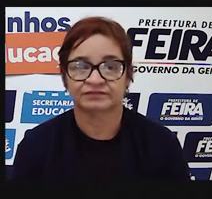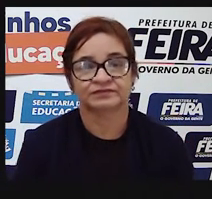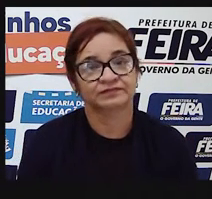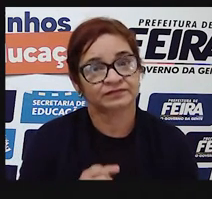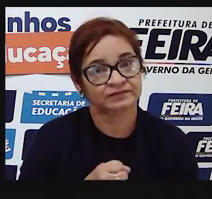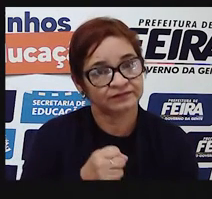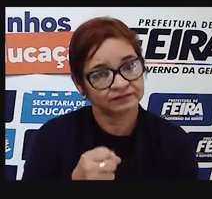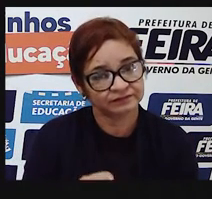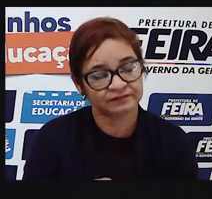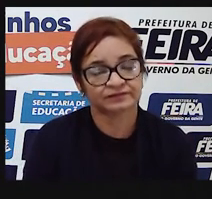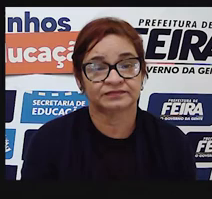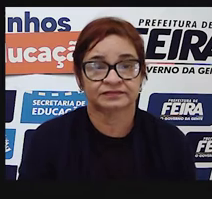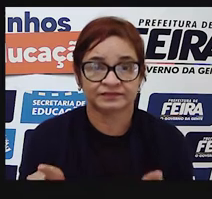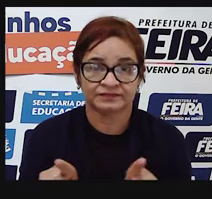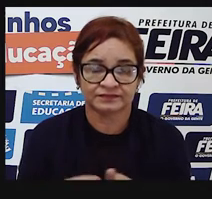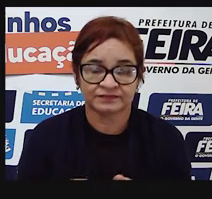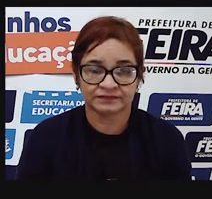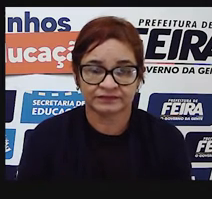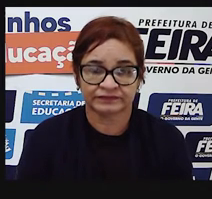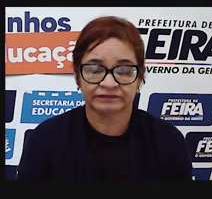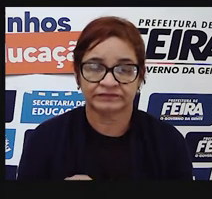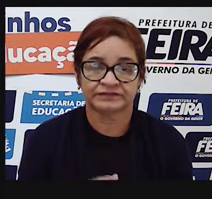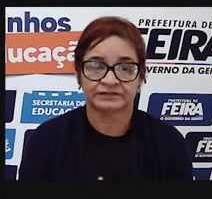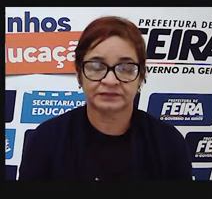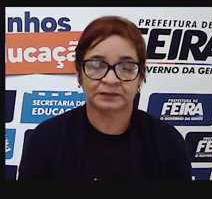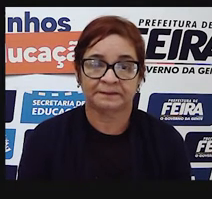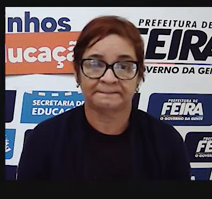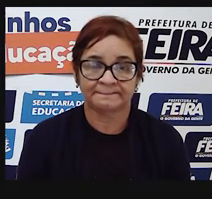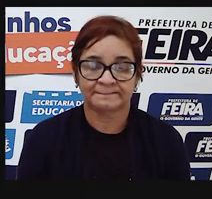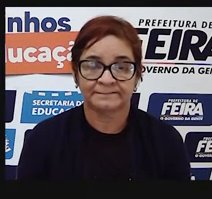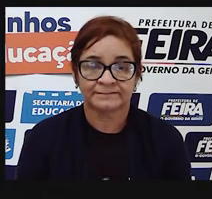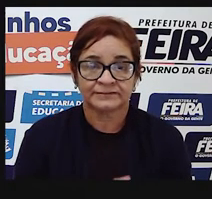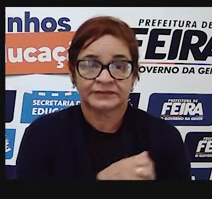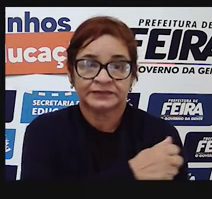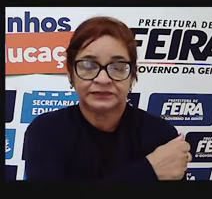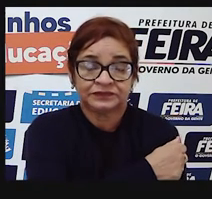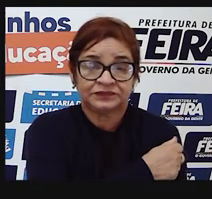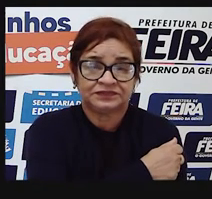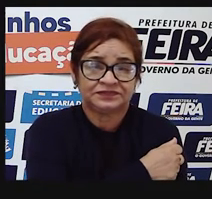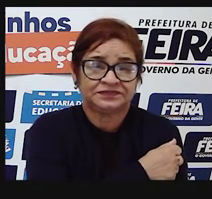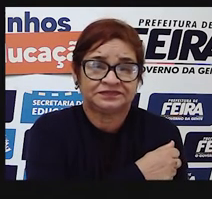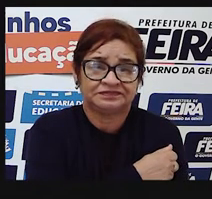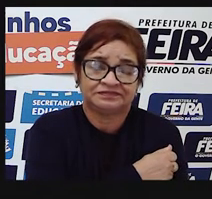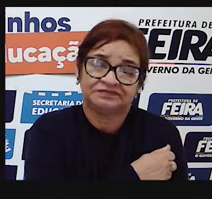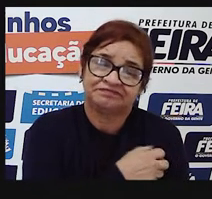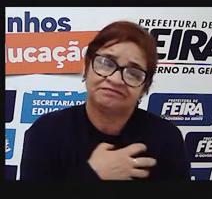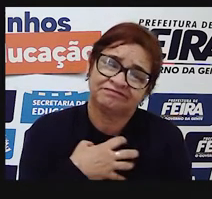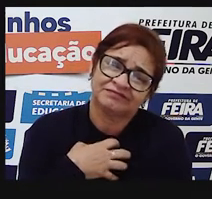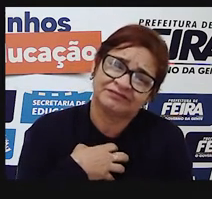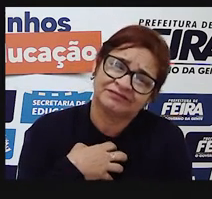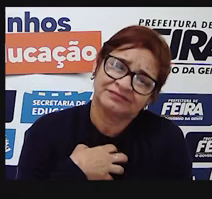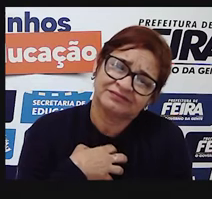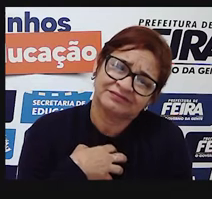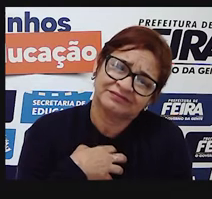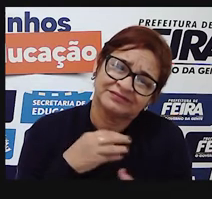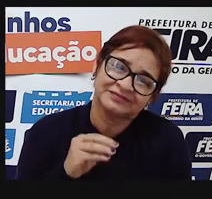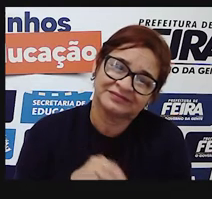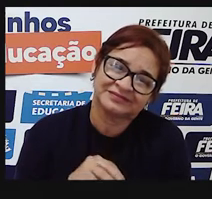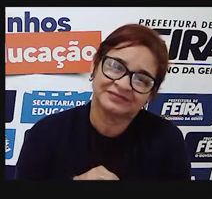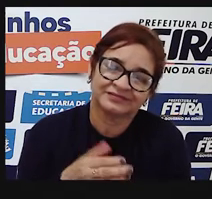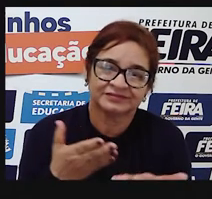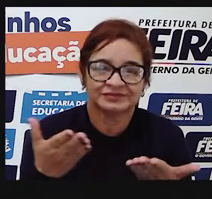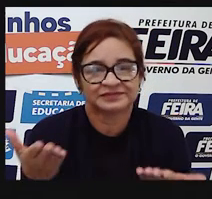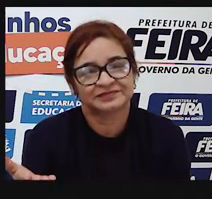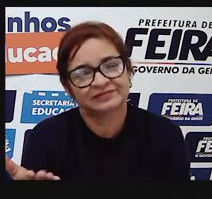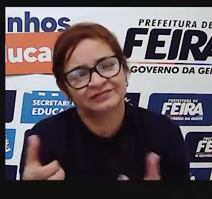E também dizer a vocês, estudantes, que eu tenho sentido muita falta do nosso contato mais direto em